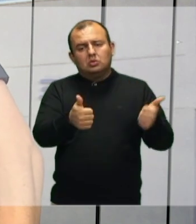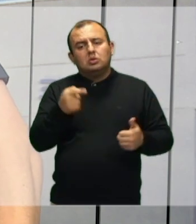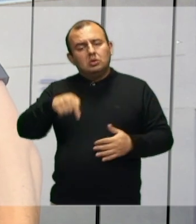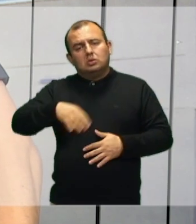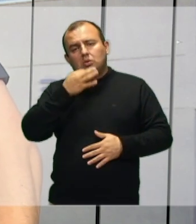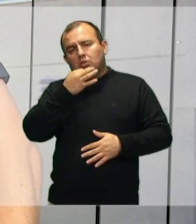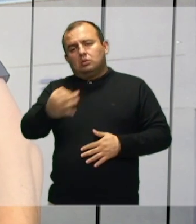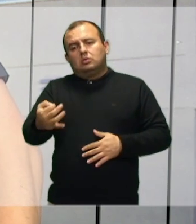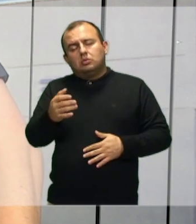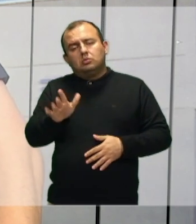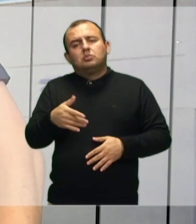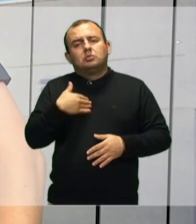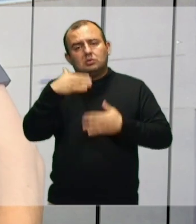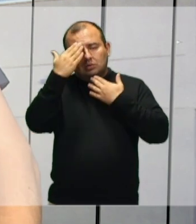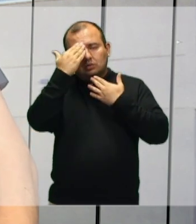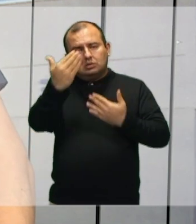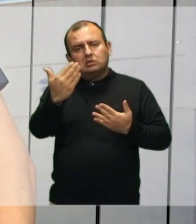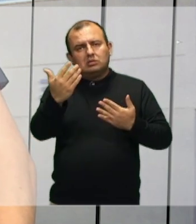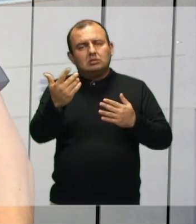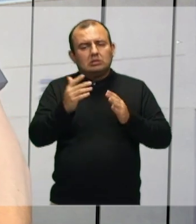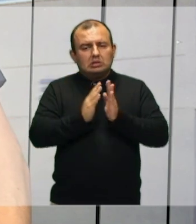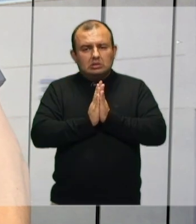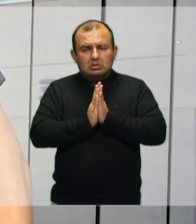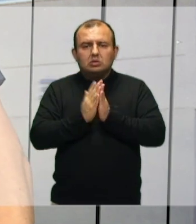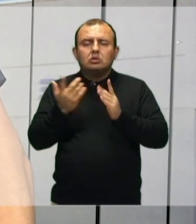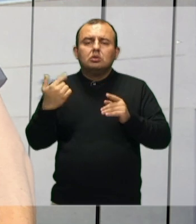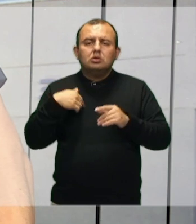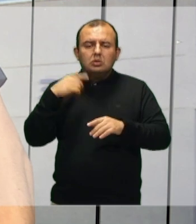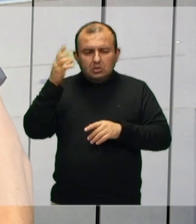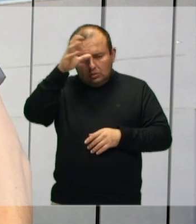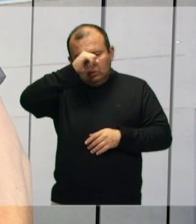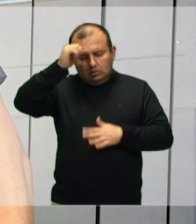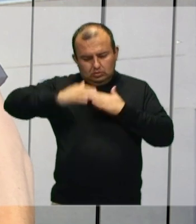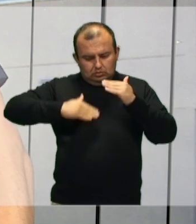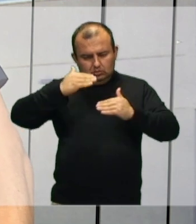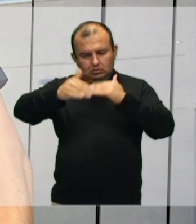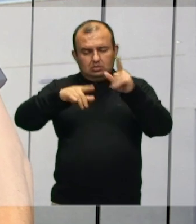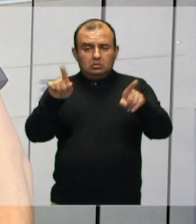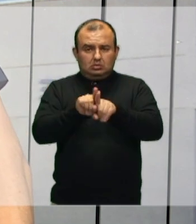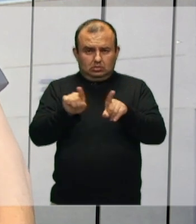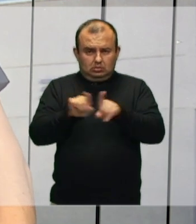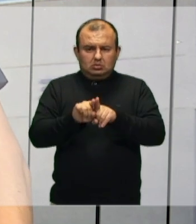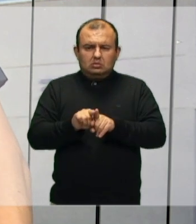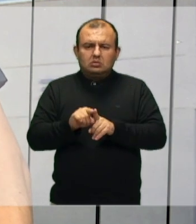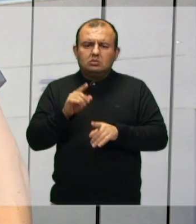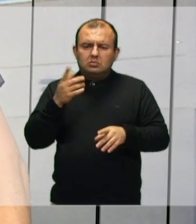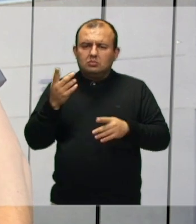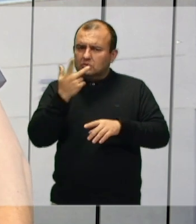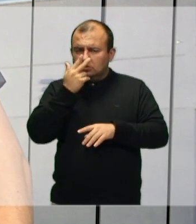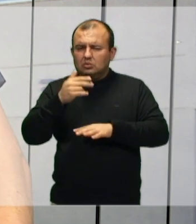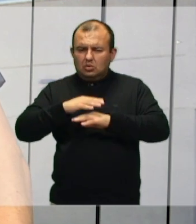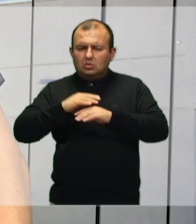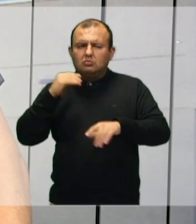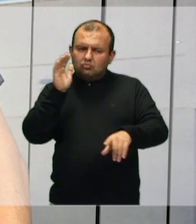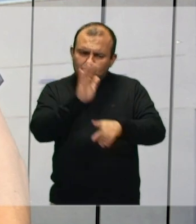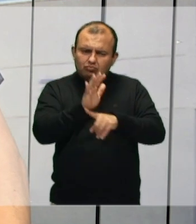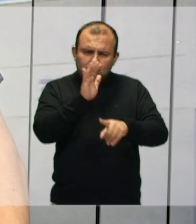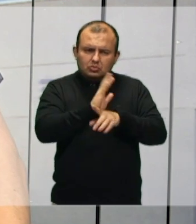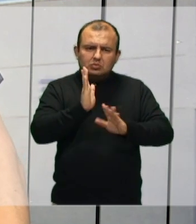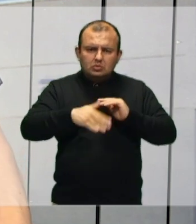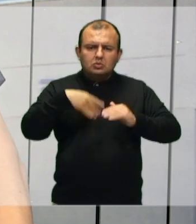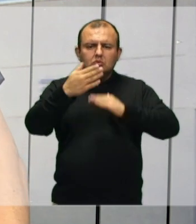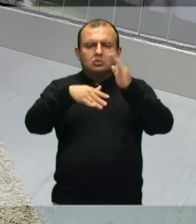na minha opinião, o mais gratificante, a gente poder aprender sobre o processo, a gente poder também colocar a mão na massa sobre todas